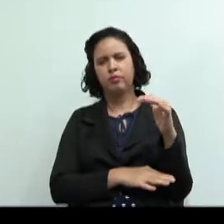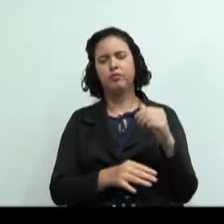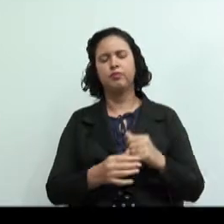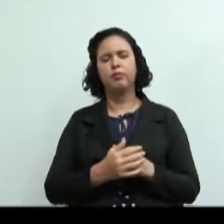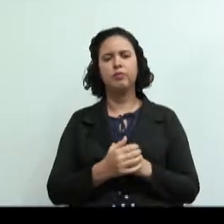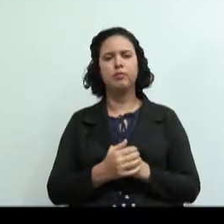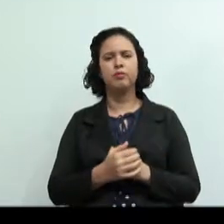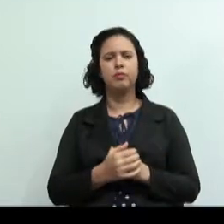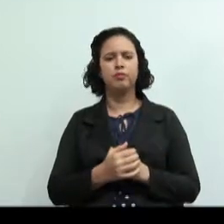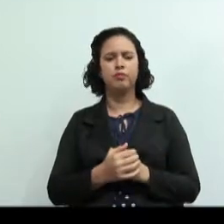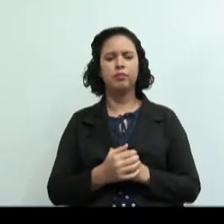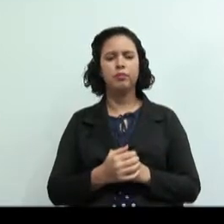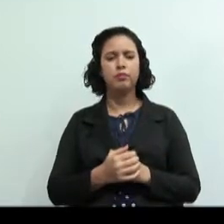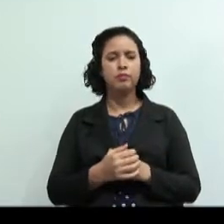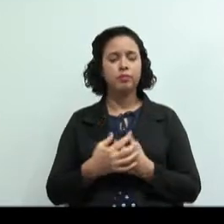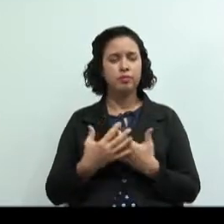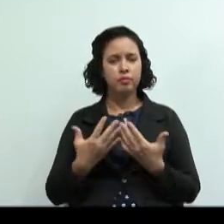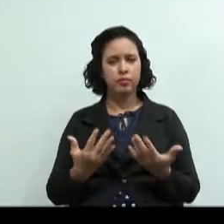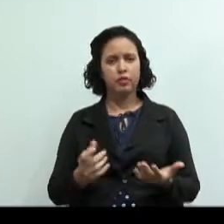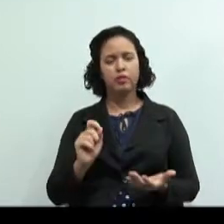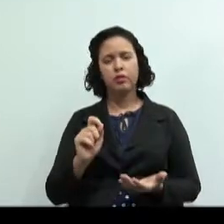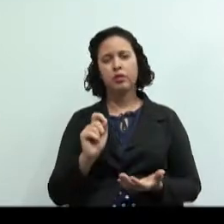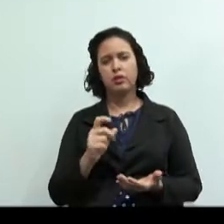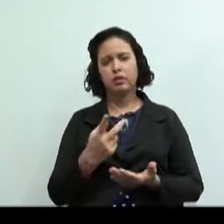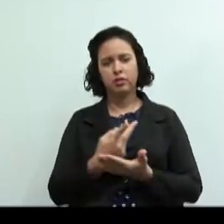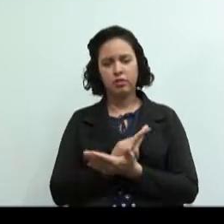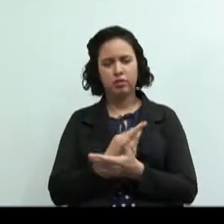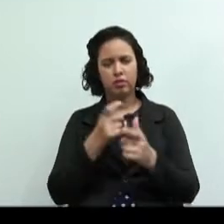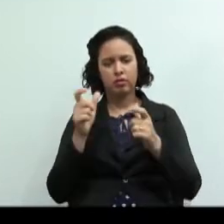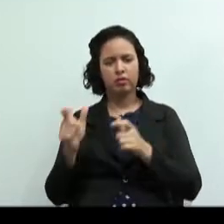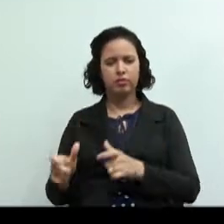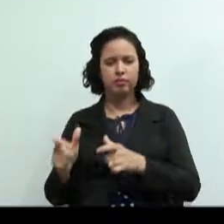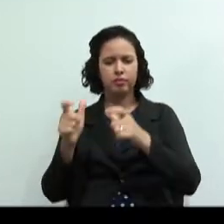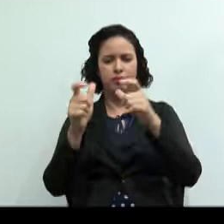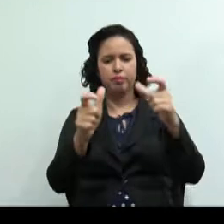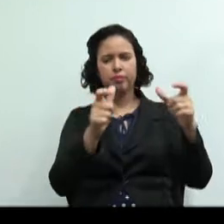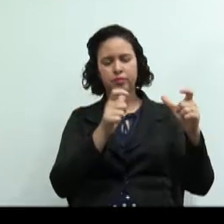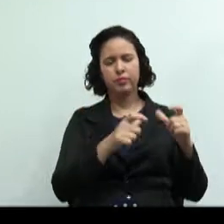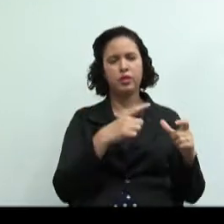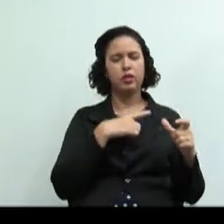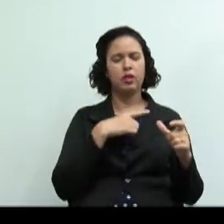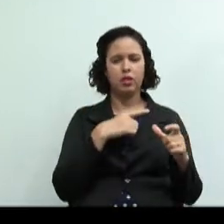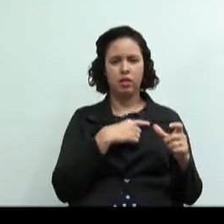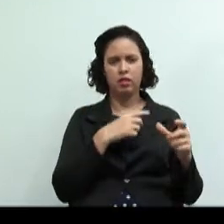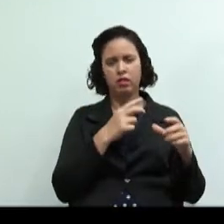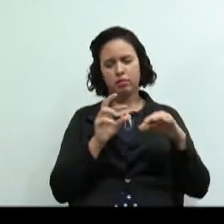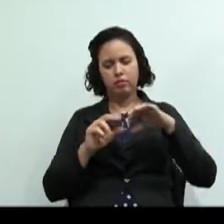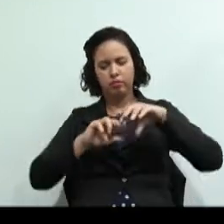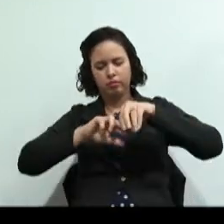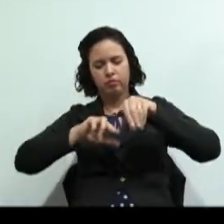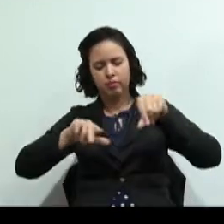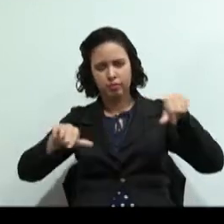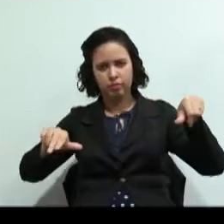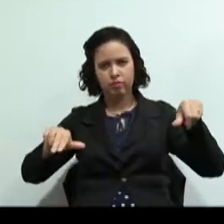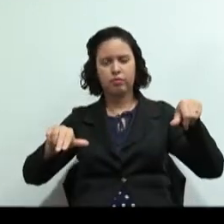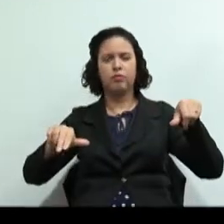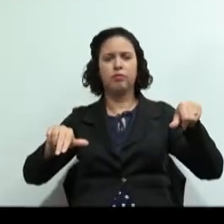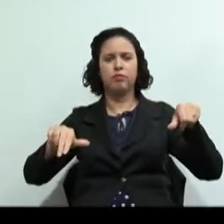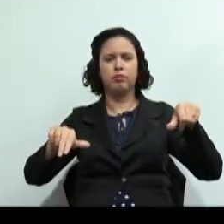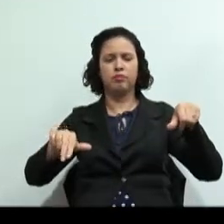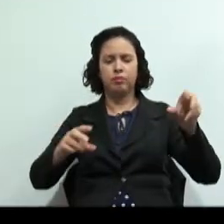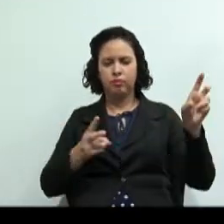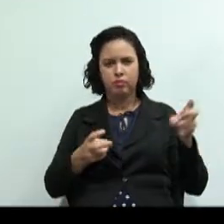gente, na maioria das localidades onde existe garimpo, onde existe exploração, extração mineral,